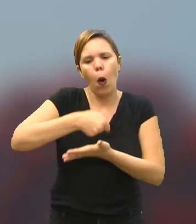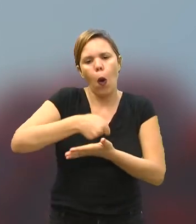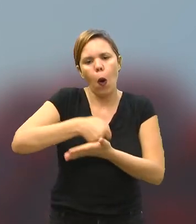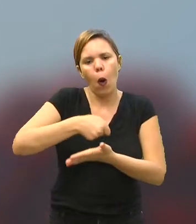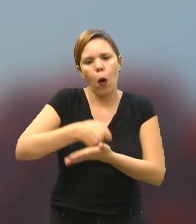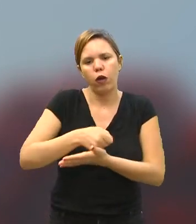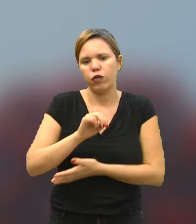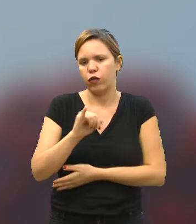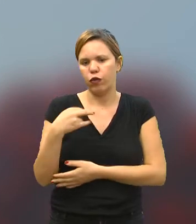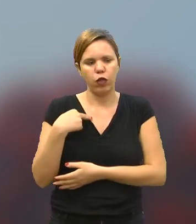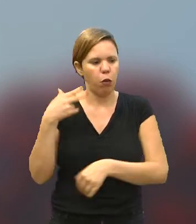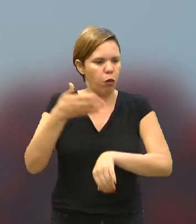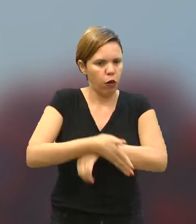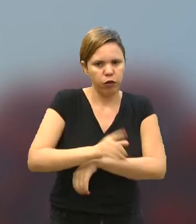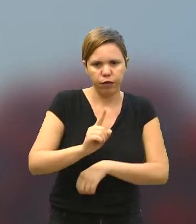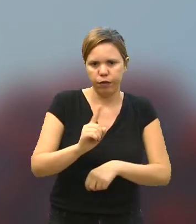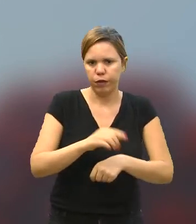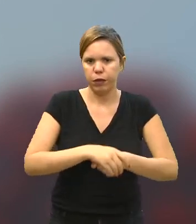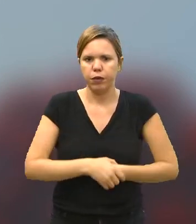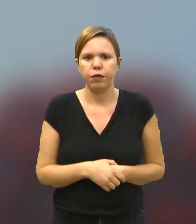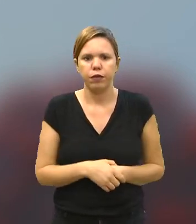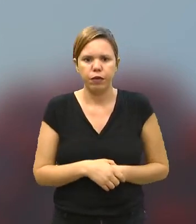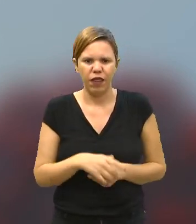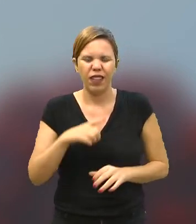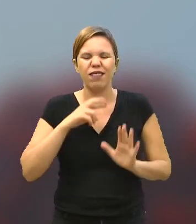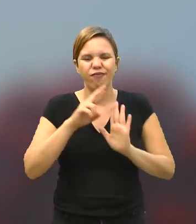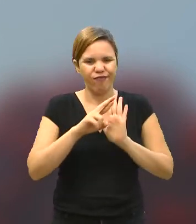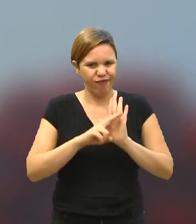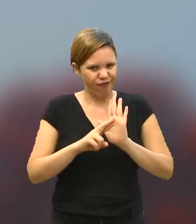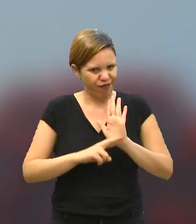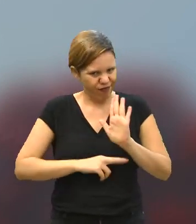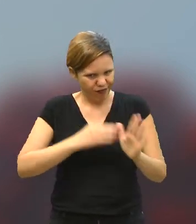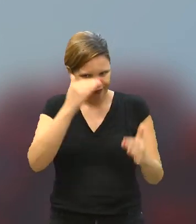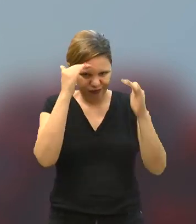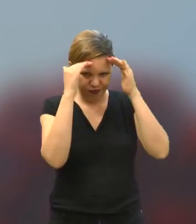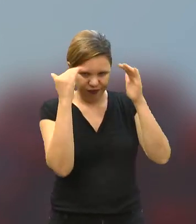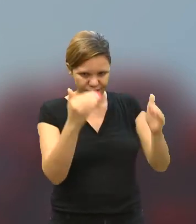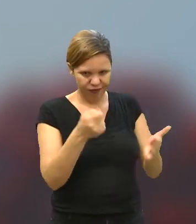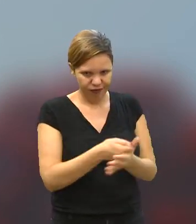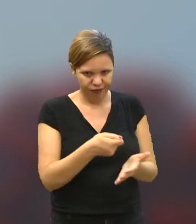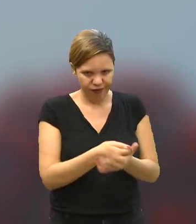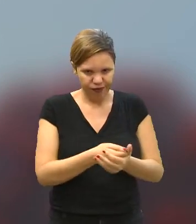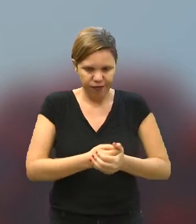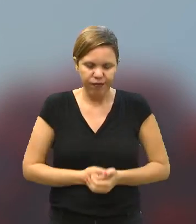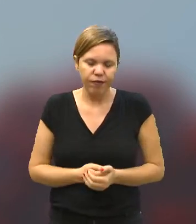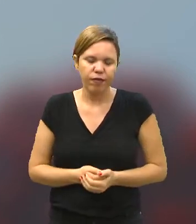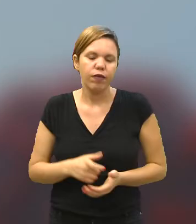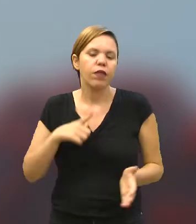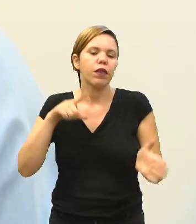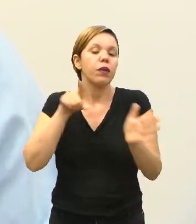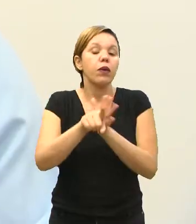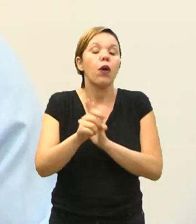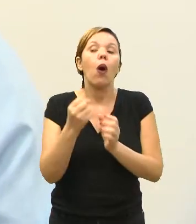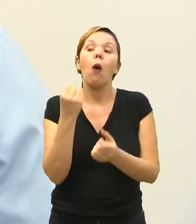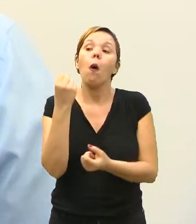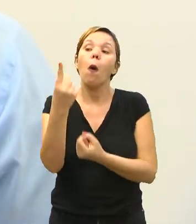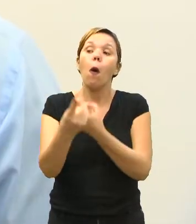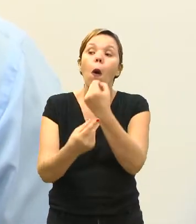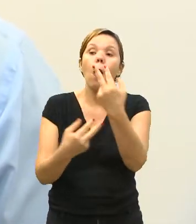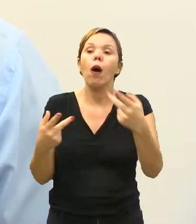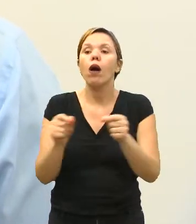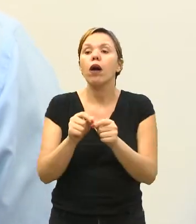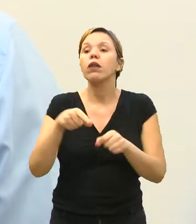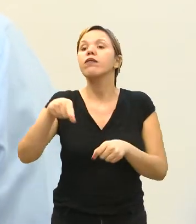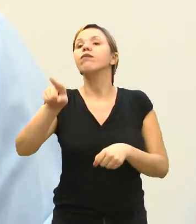luva, é obrigatório, senão você não pode entrar. Tem uma série de restrições nesse sentido, né? Existe aí uma